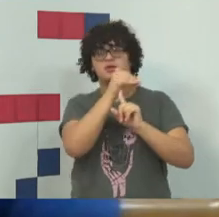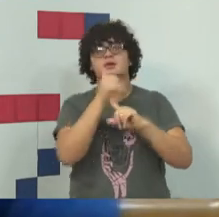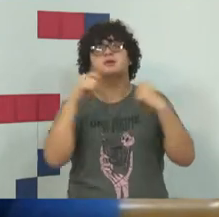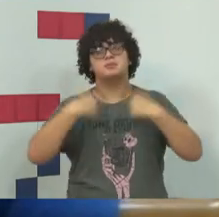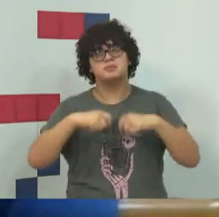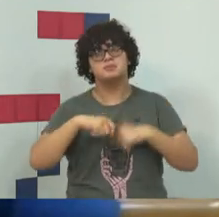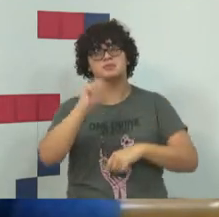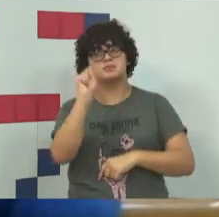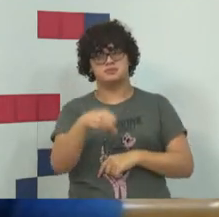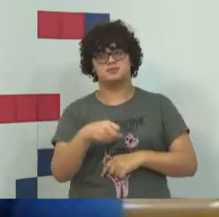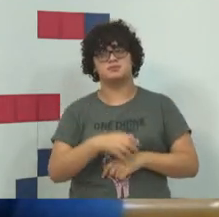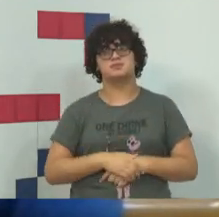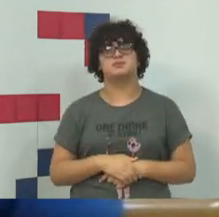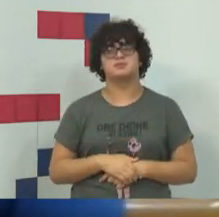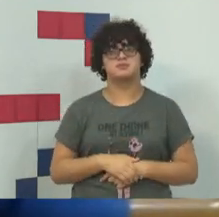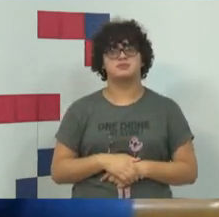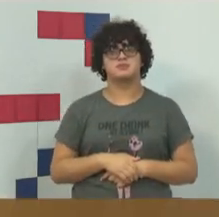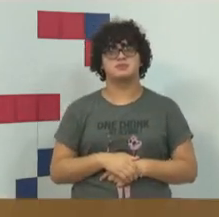necessária.